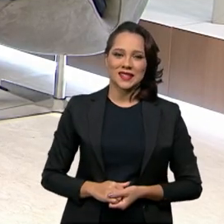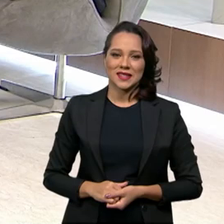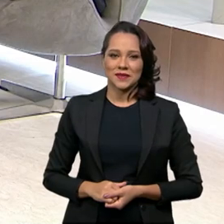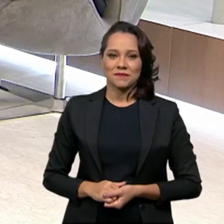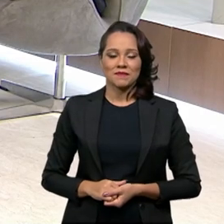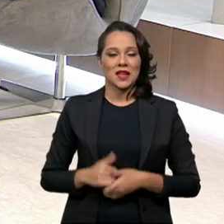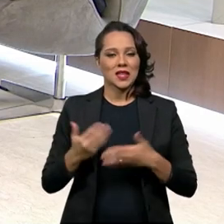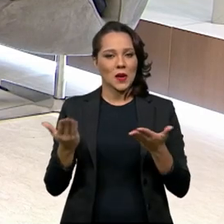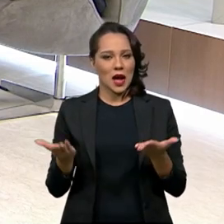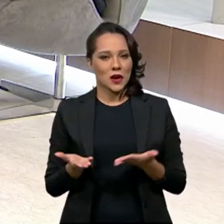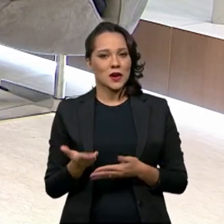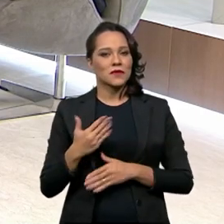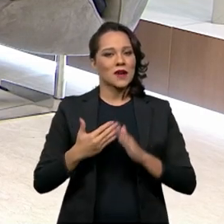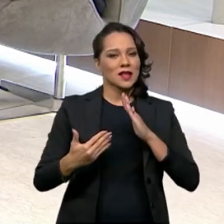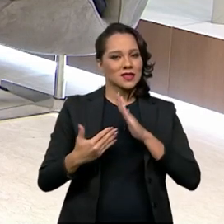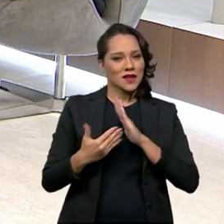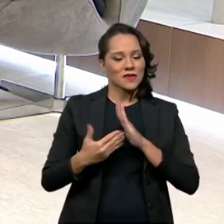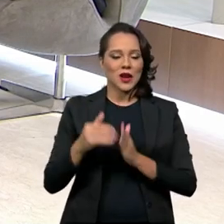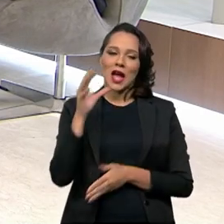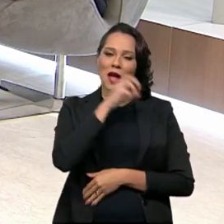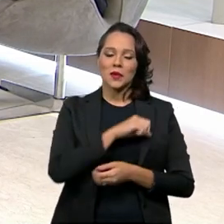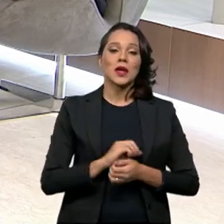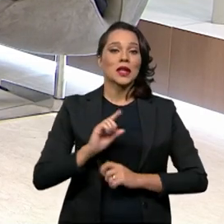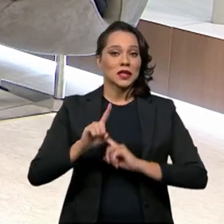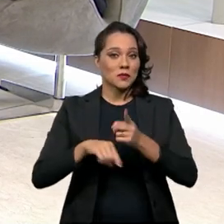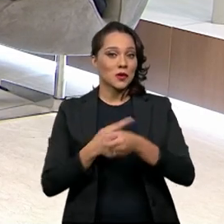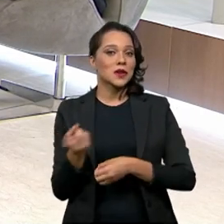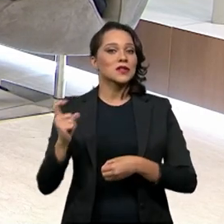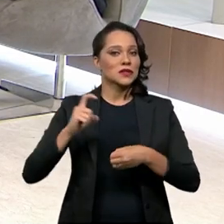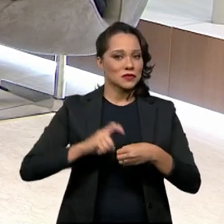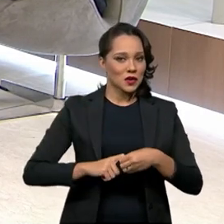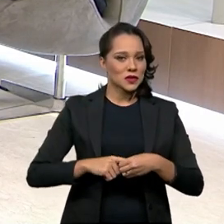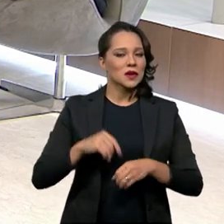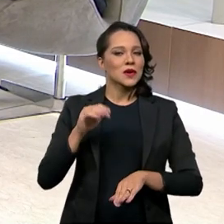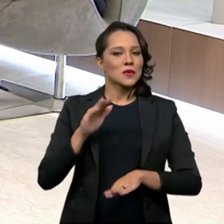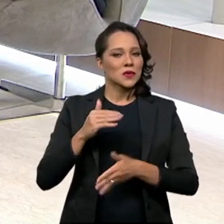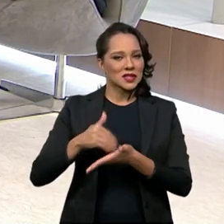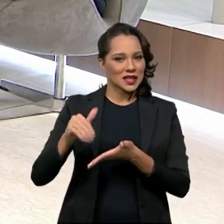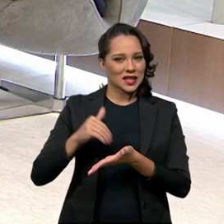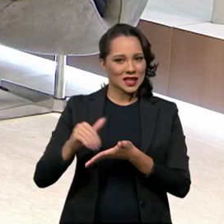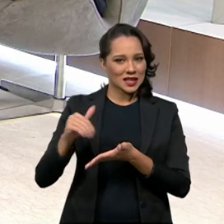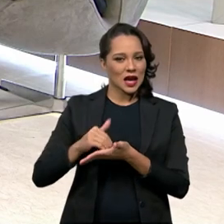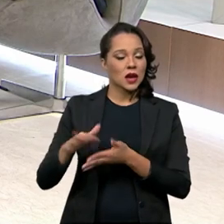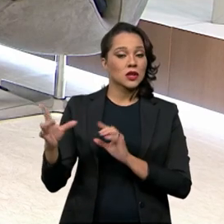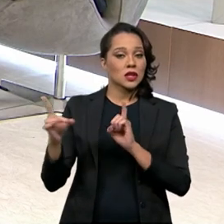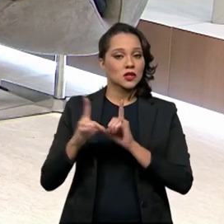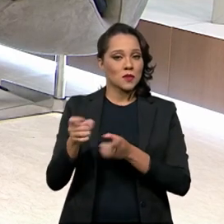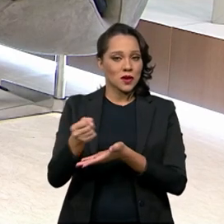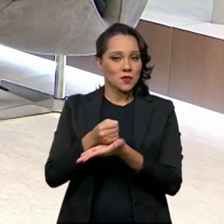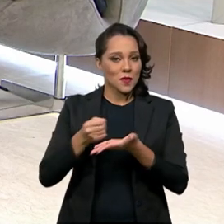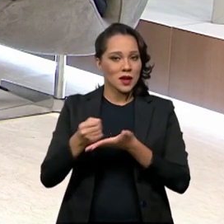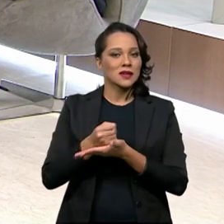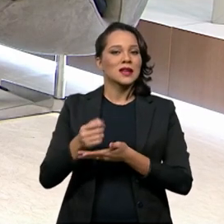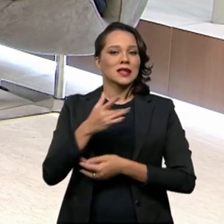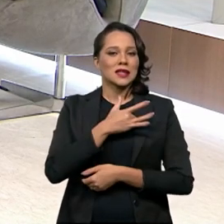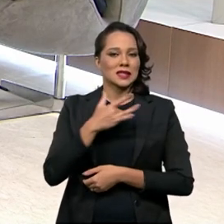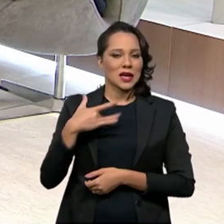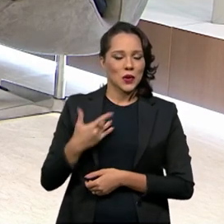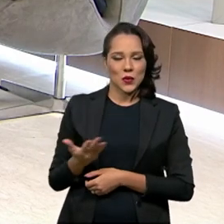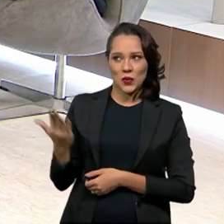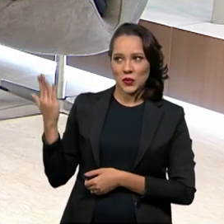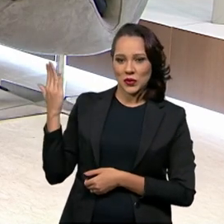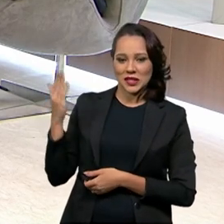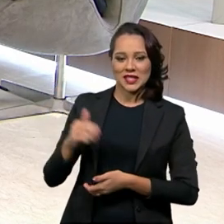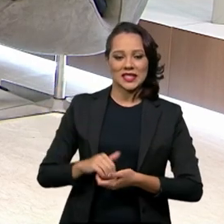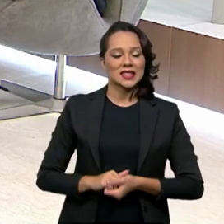Vamos para um rápido intervalo, e daqui a pouco voltamos com o secretário de Atenção Primária, e a Saúde, Rafael Câmara